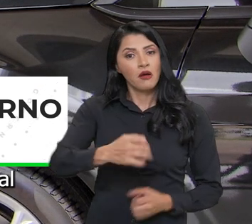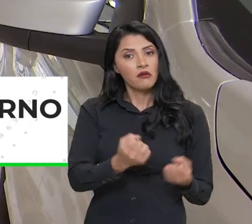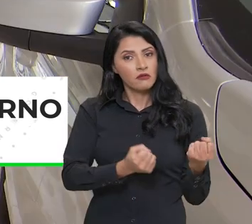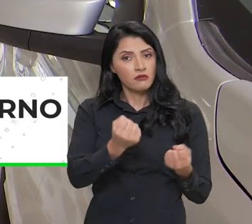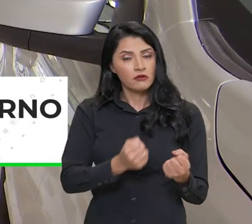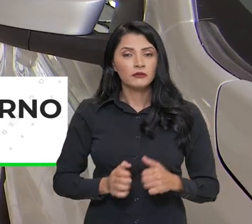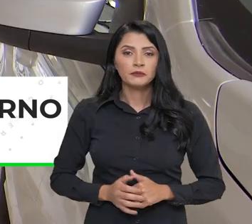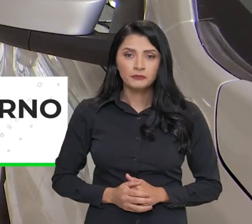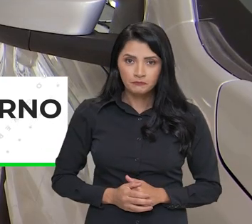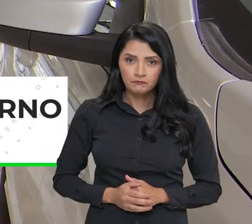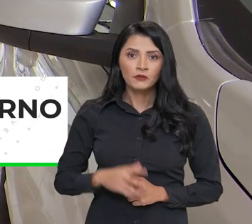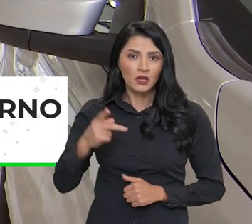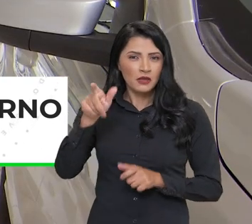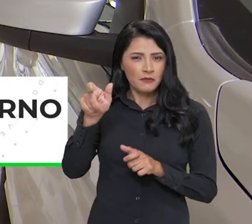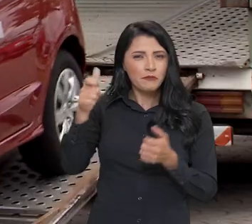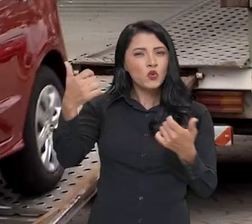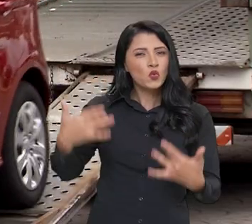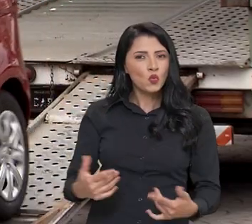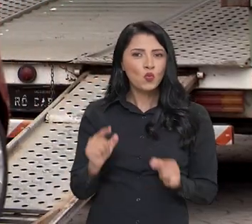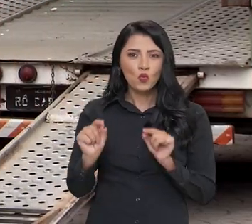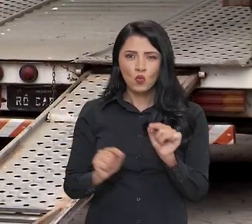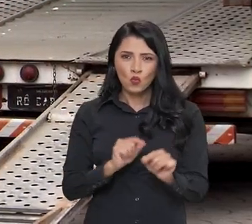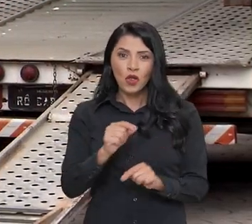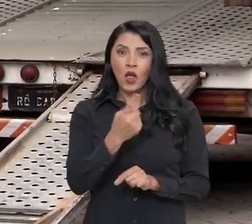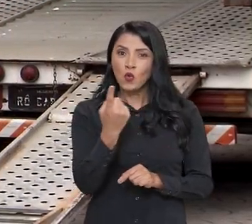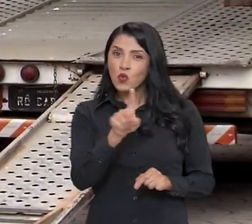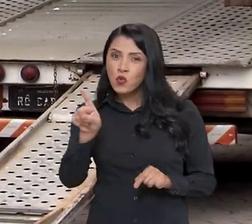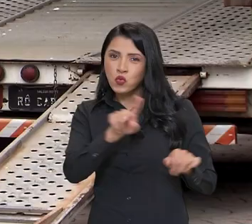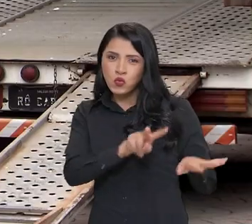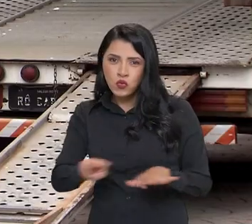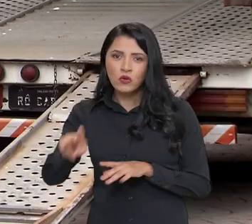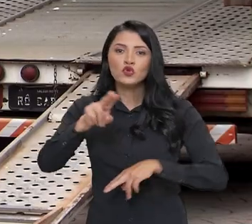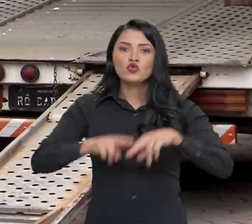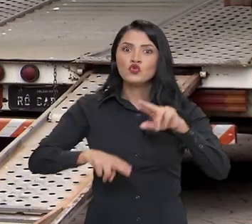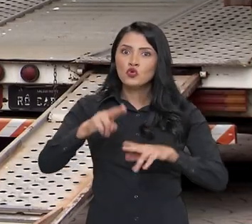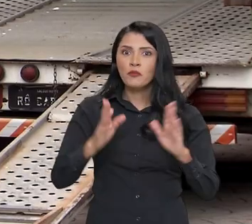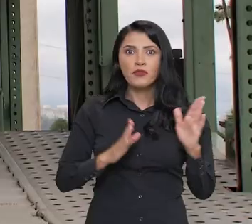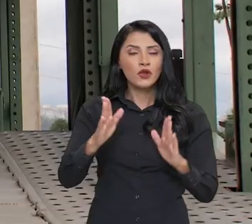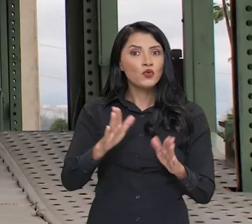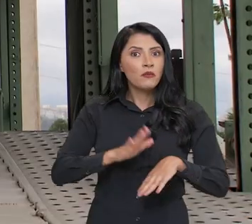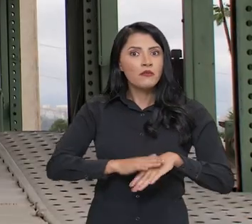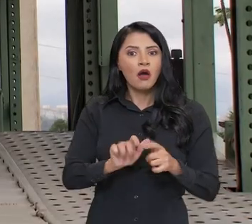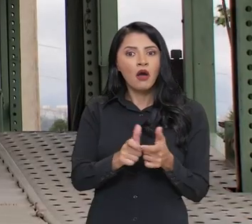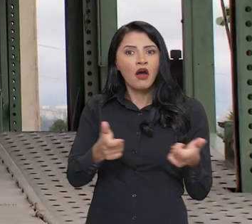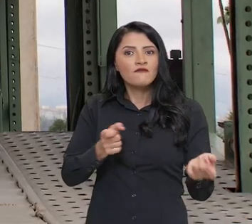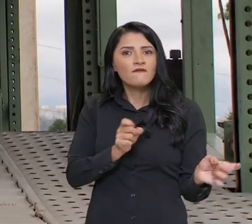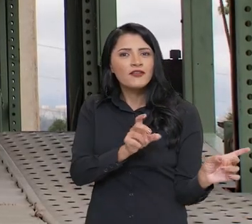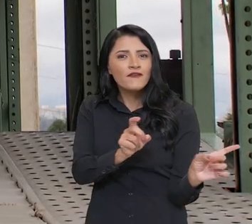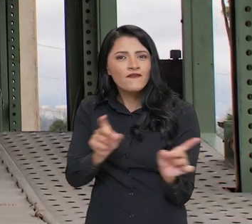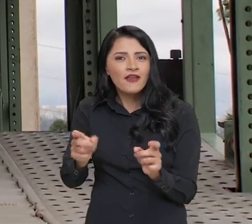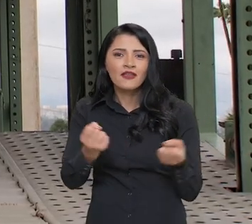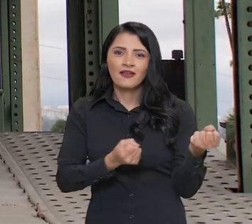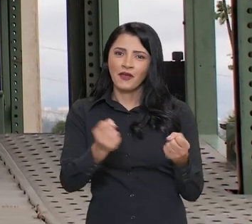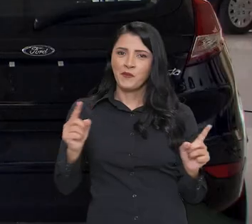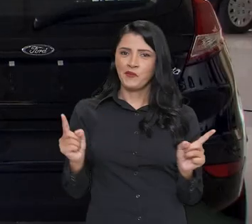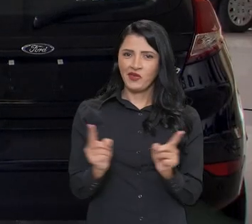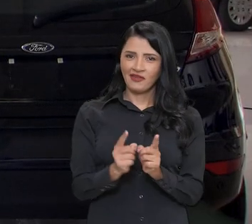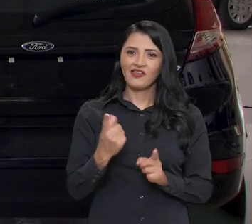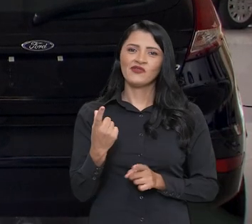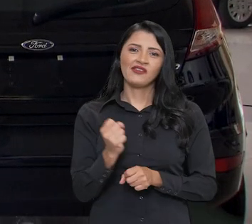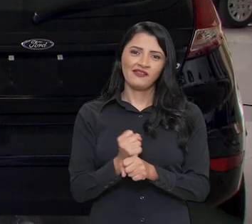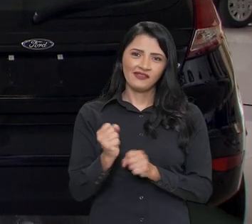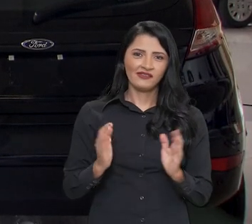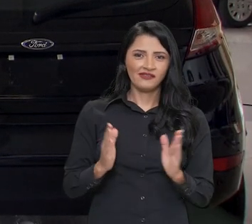federal para o setor automotivo. De acordo com o governo, a última semana de junho foi o período com maior venda de veículos